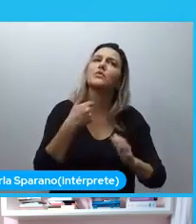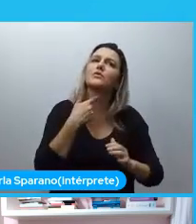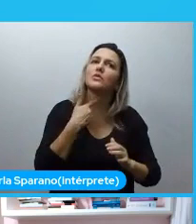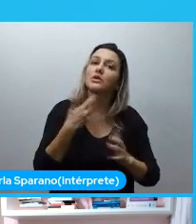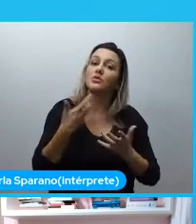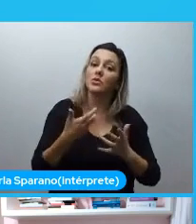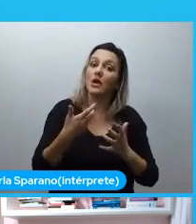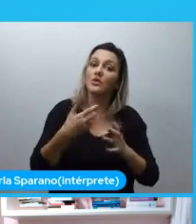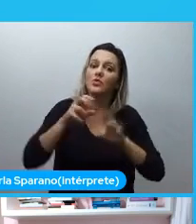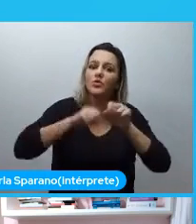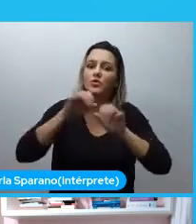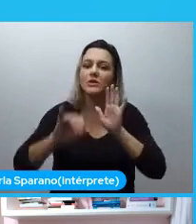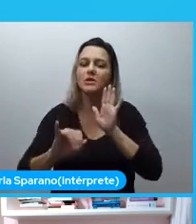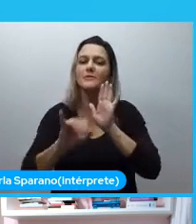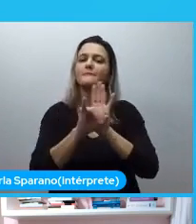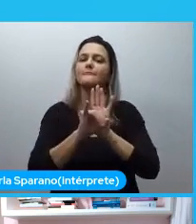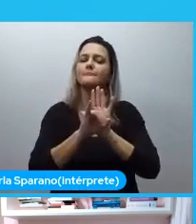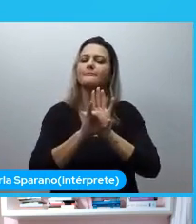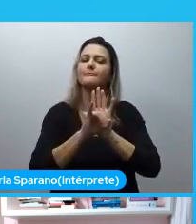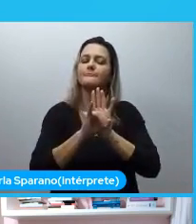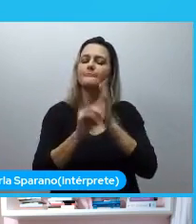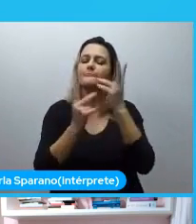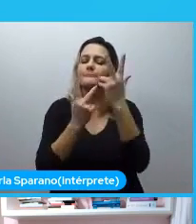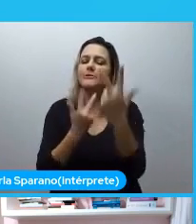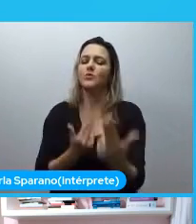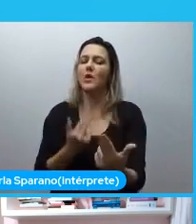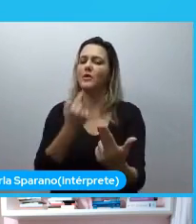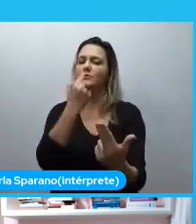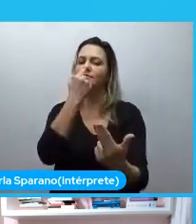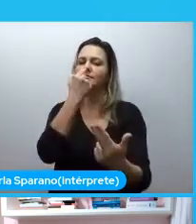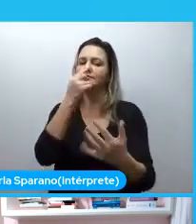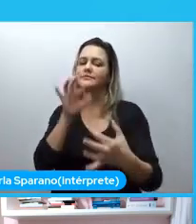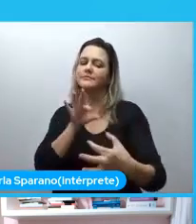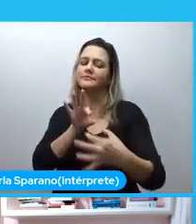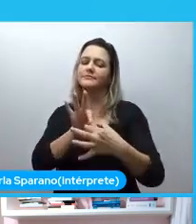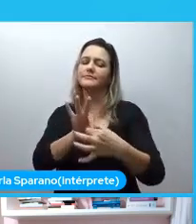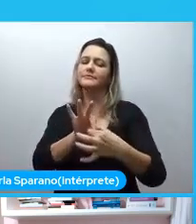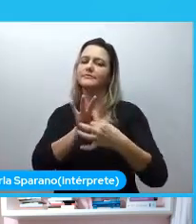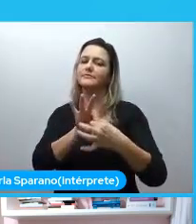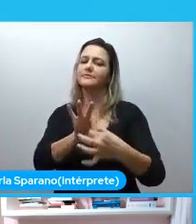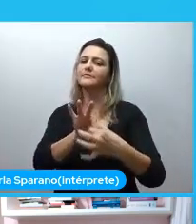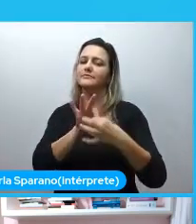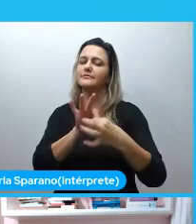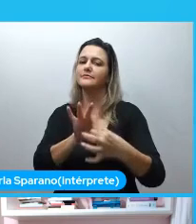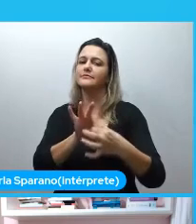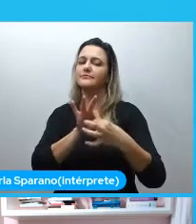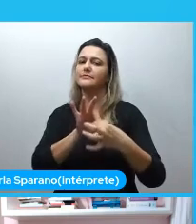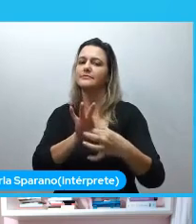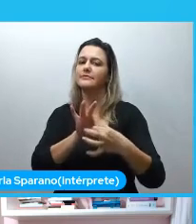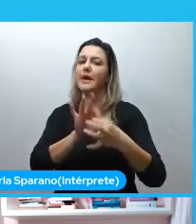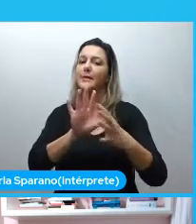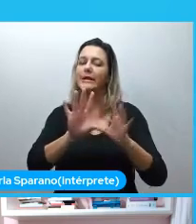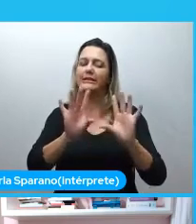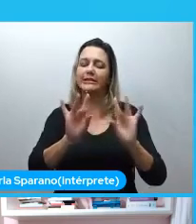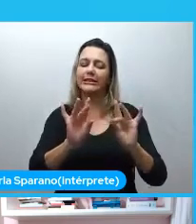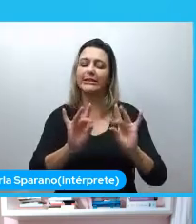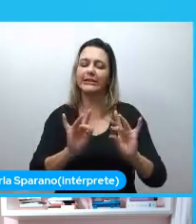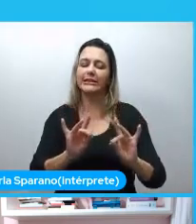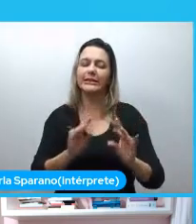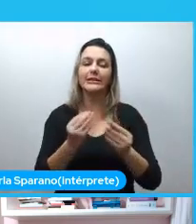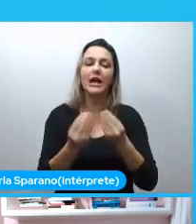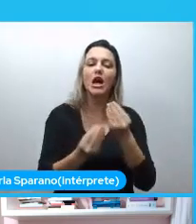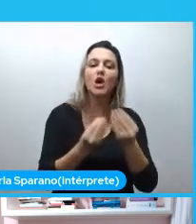Eu buscava alguém com quem eu me identificasse. Mas, assim, os detalhes da coisa,